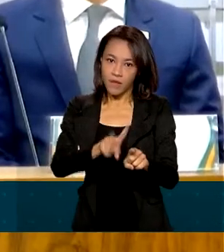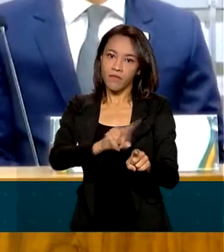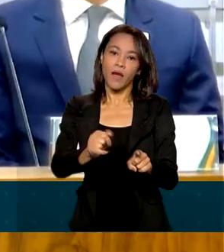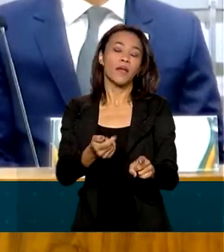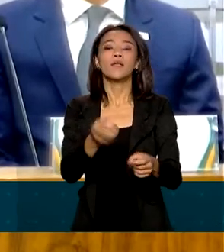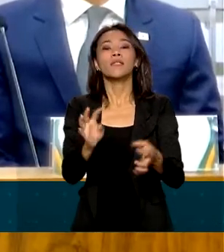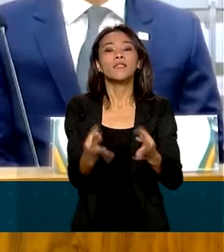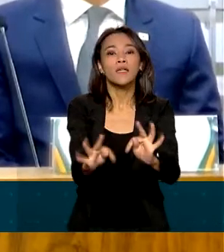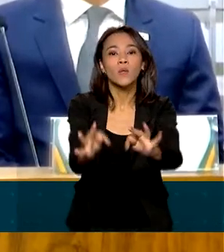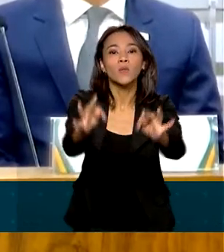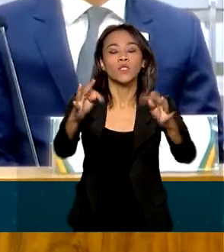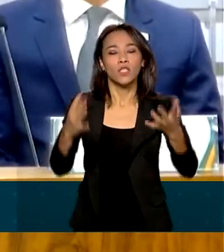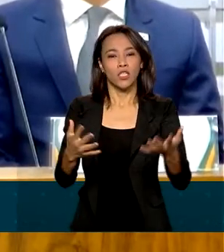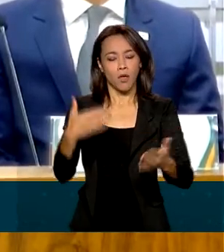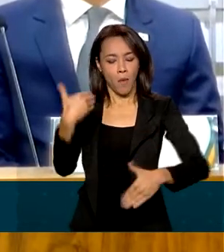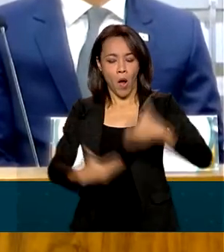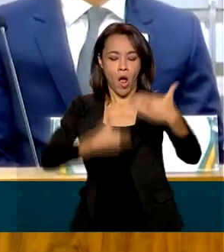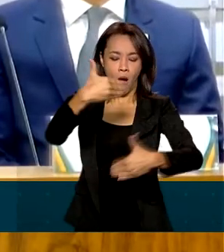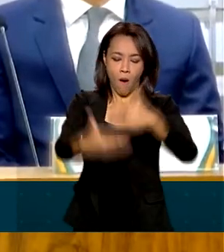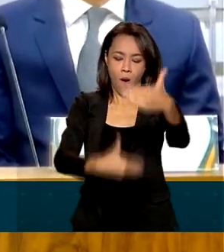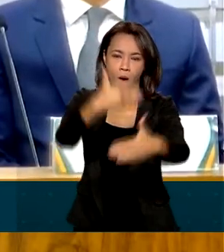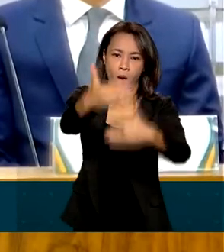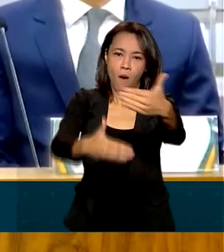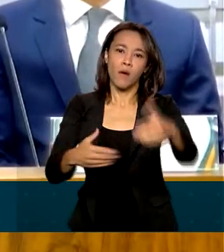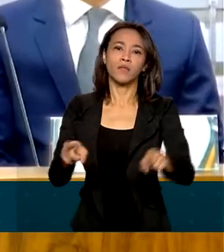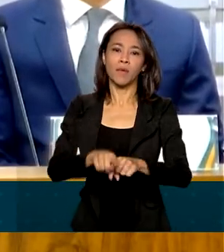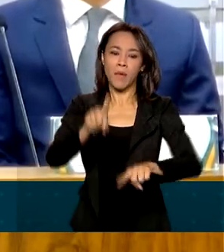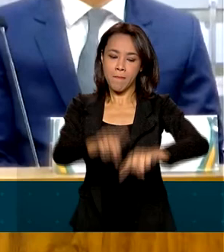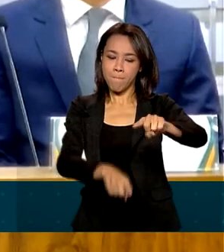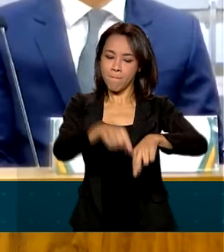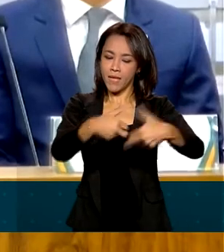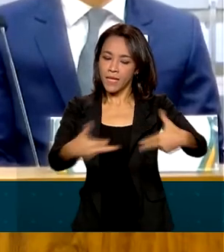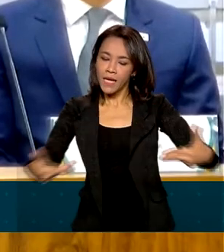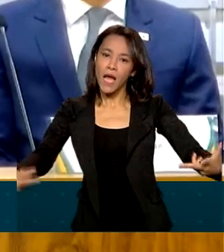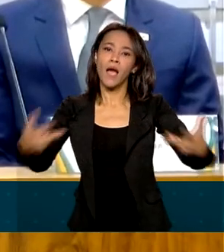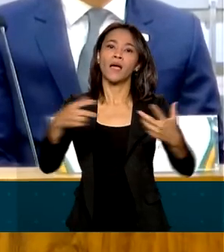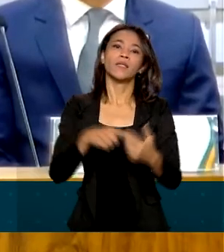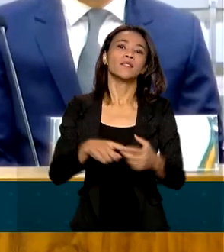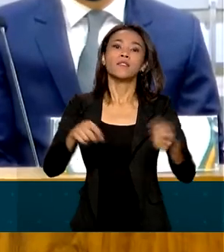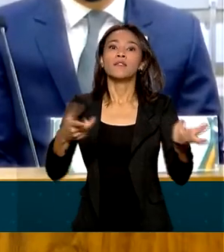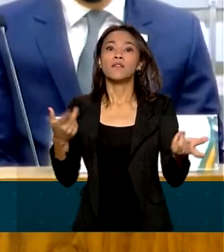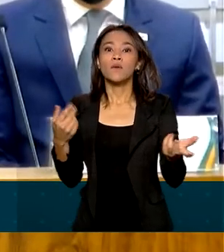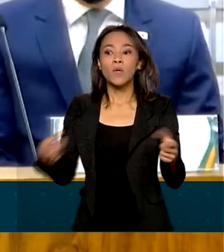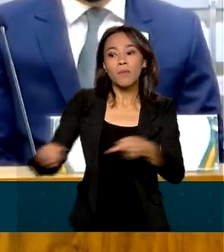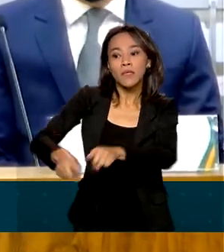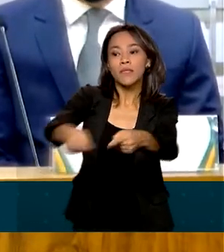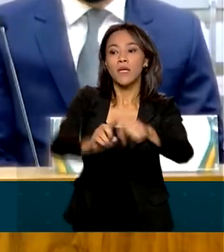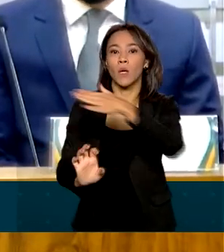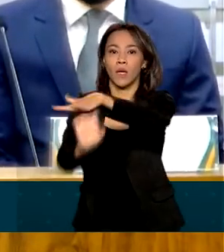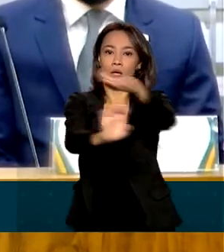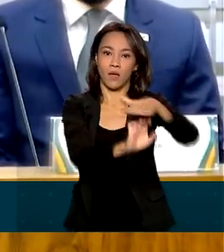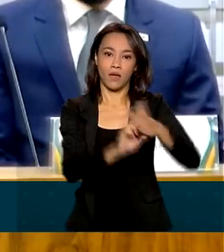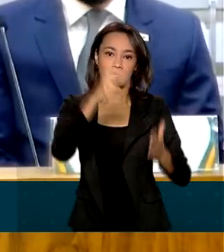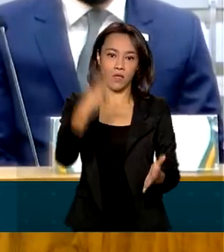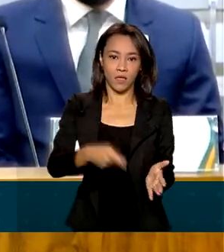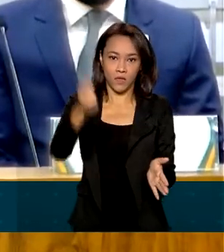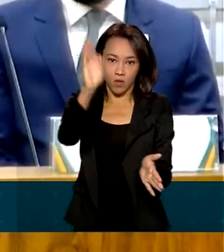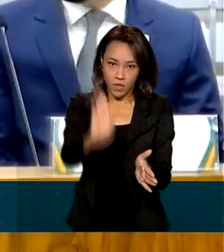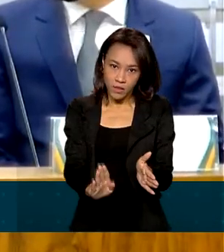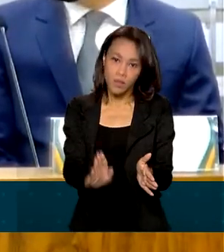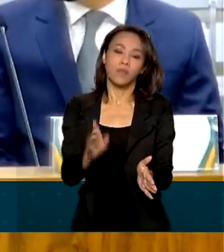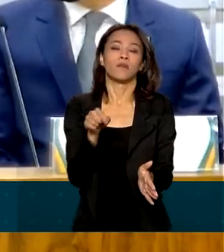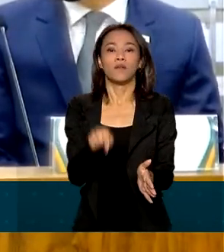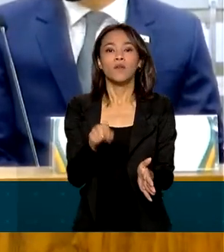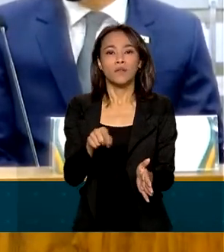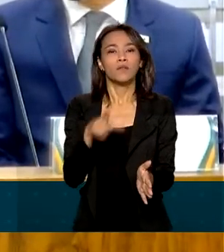tecnologia, no desenvolvimento e produção de insumos farmacêuticos em empresas do Brasil, gerando, vamos dizer